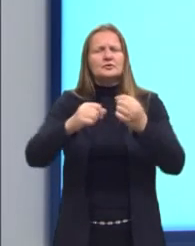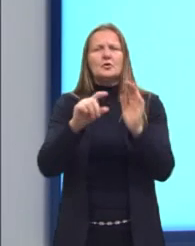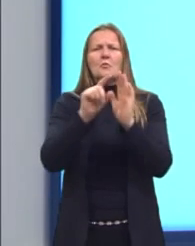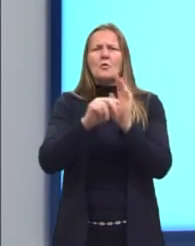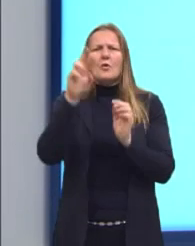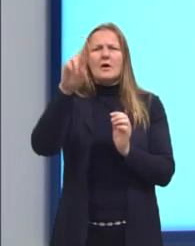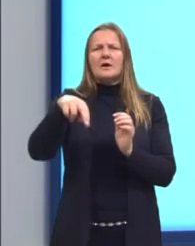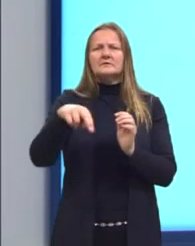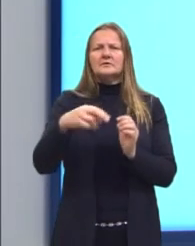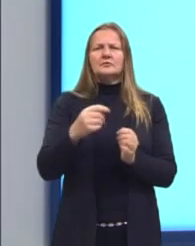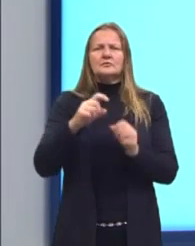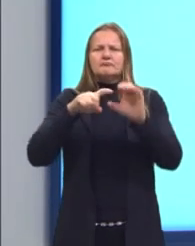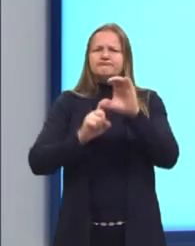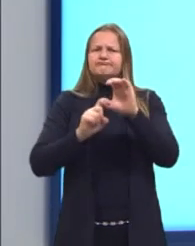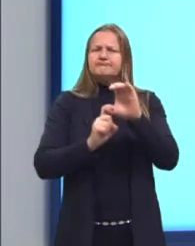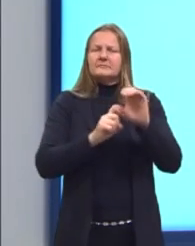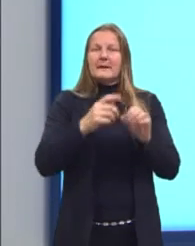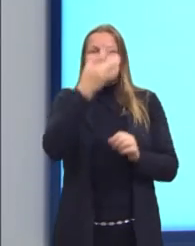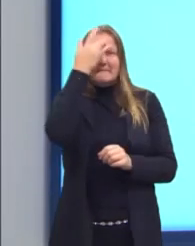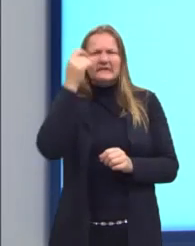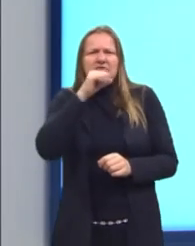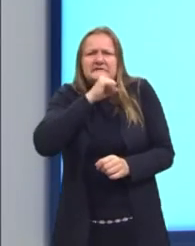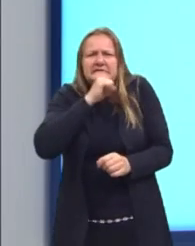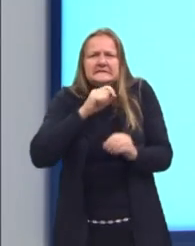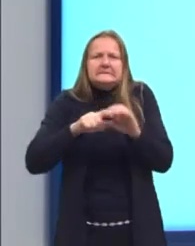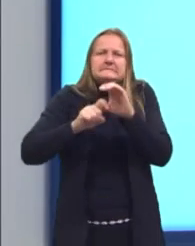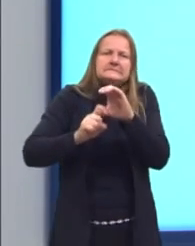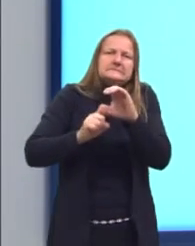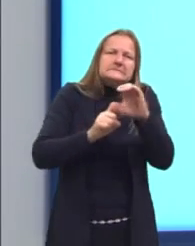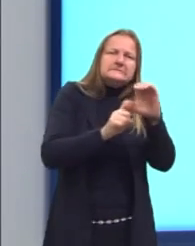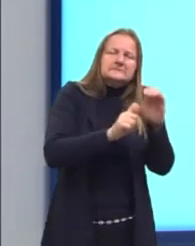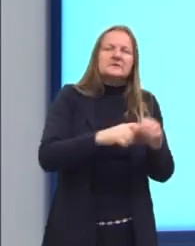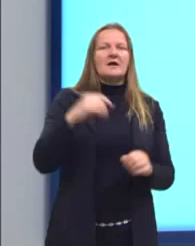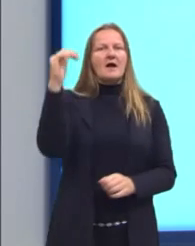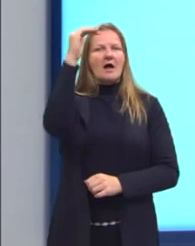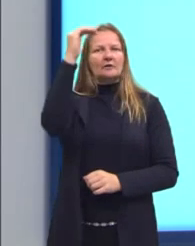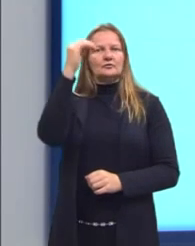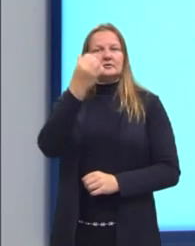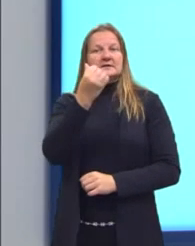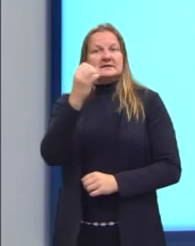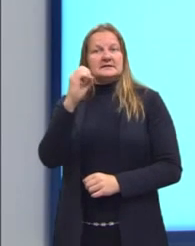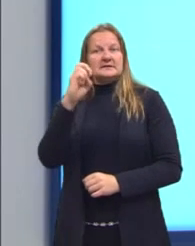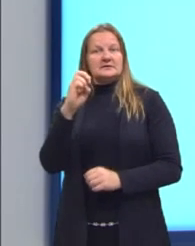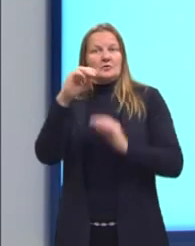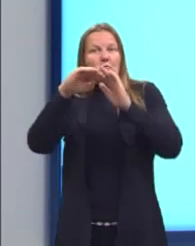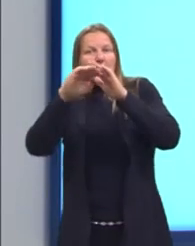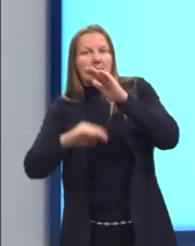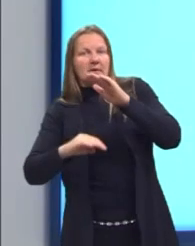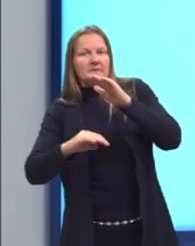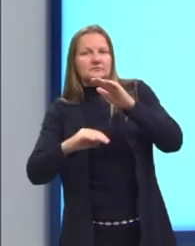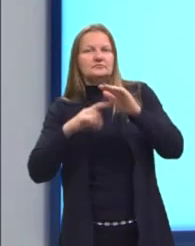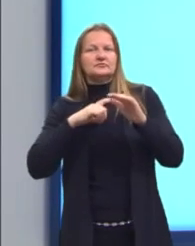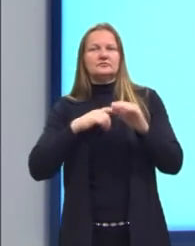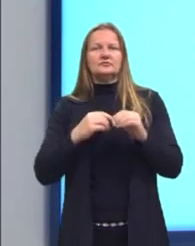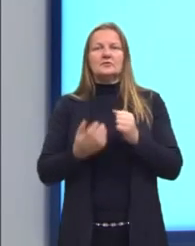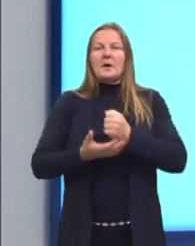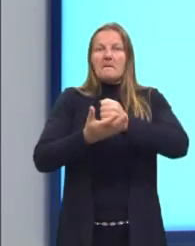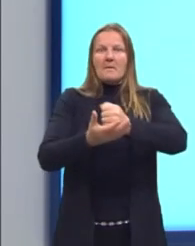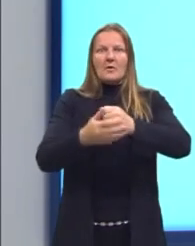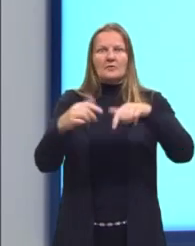razão de dependência, que pressupõe que todos os adultos com menos de 65 anos contribuem para a sociedade.